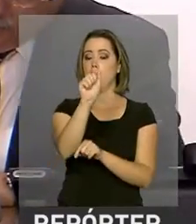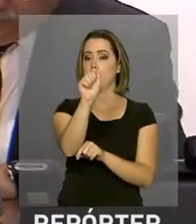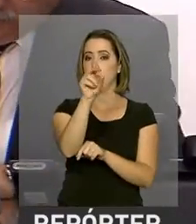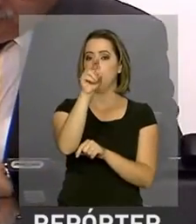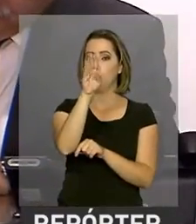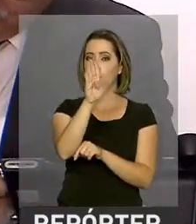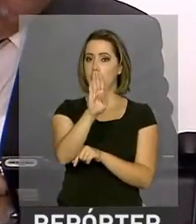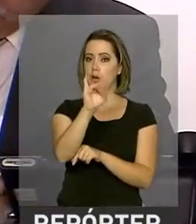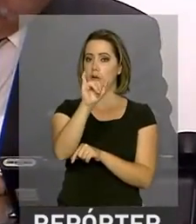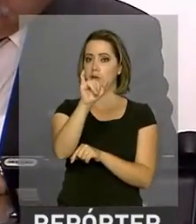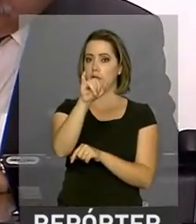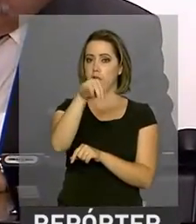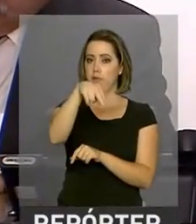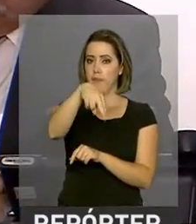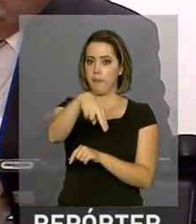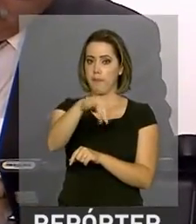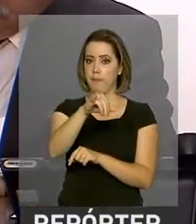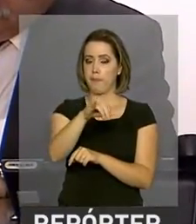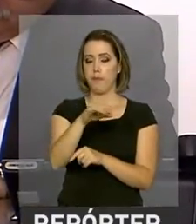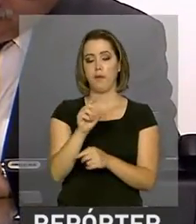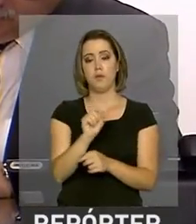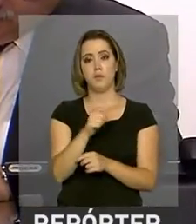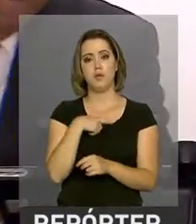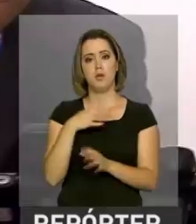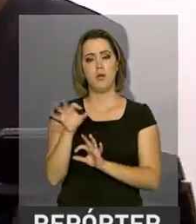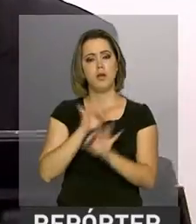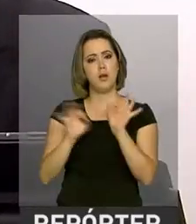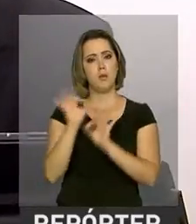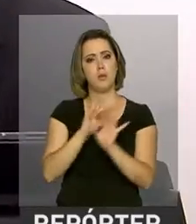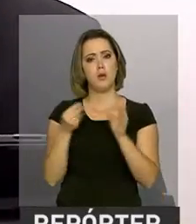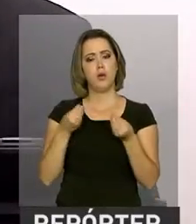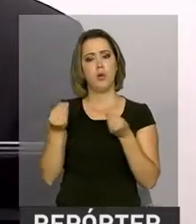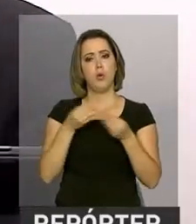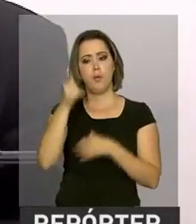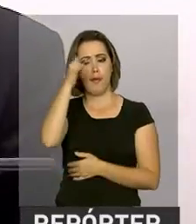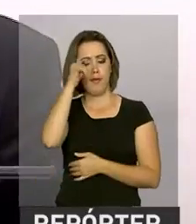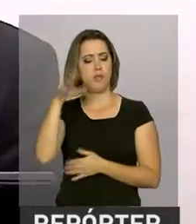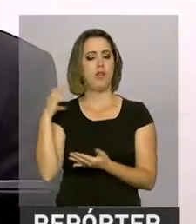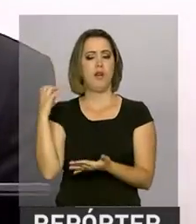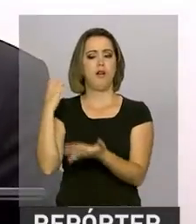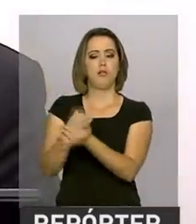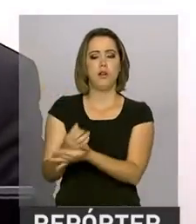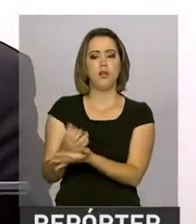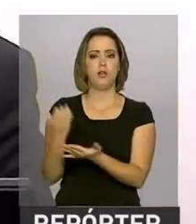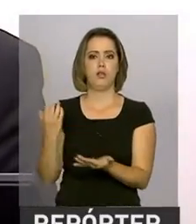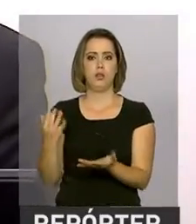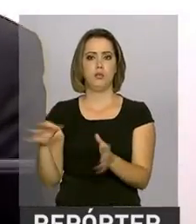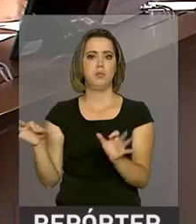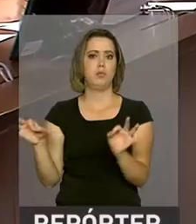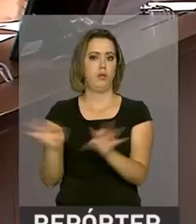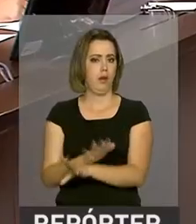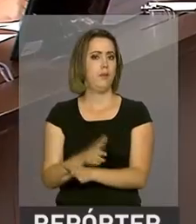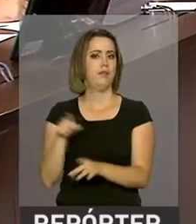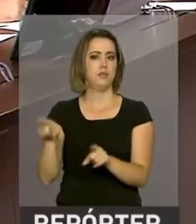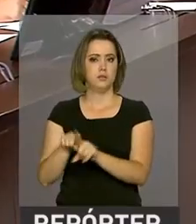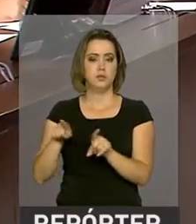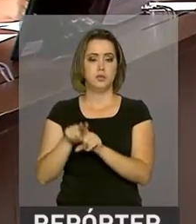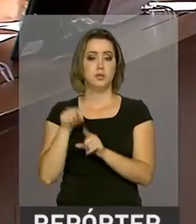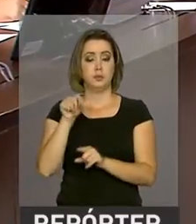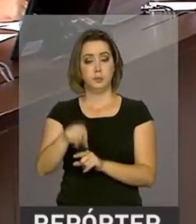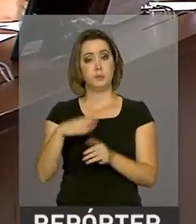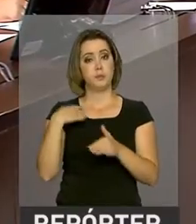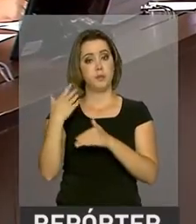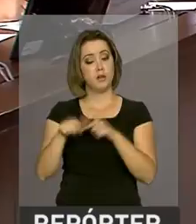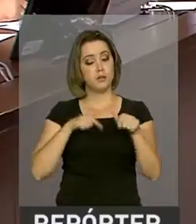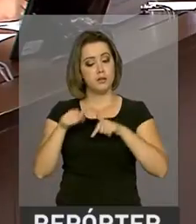Eles estão elaborando medidas para aprimorar a capacidade do Estado de prevenir e combater o crime organizado. Essas medidas, segundo a